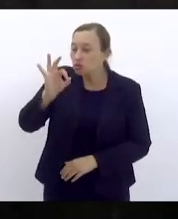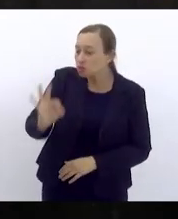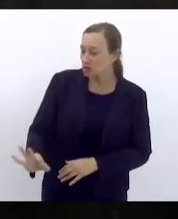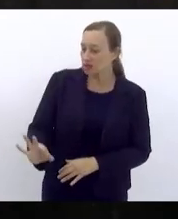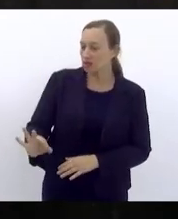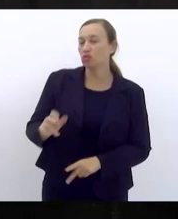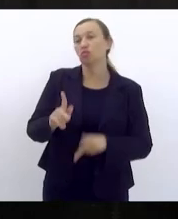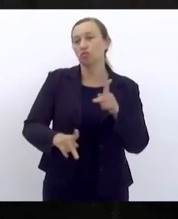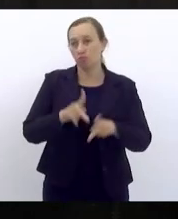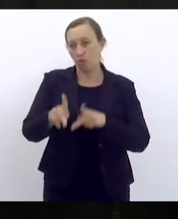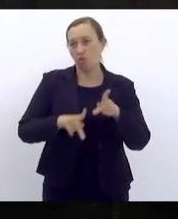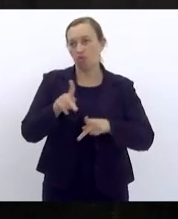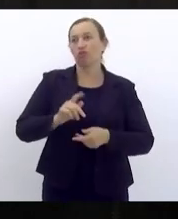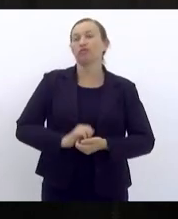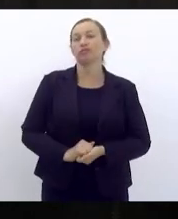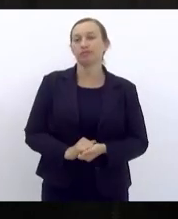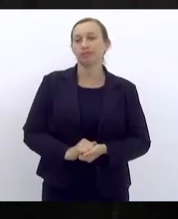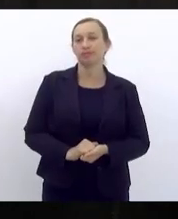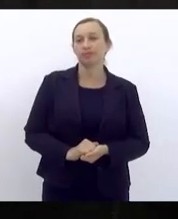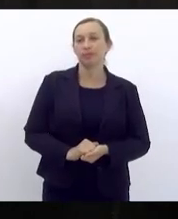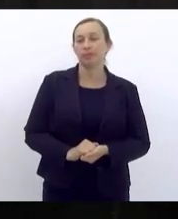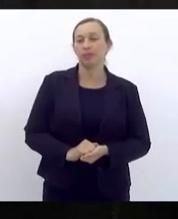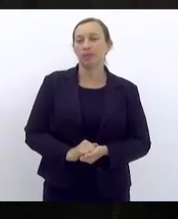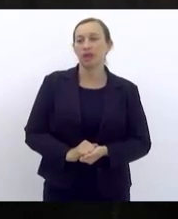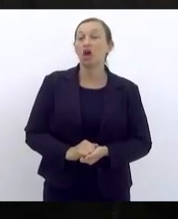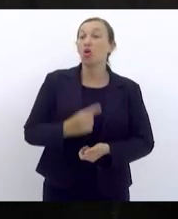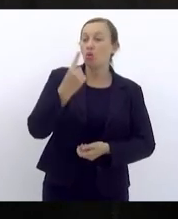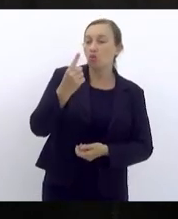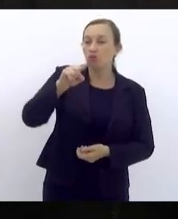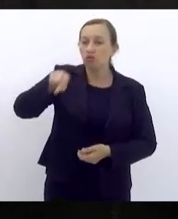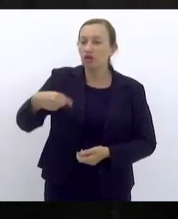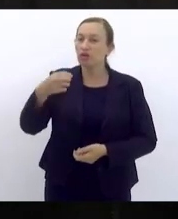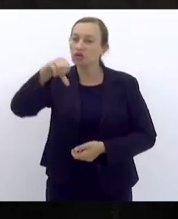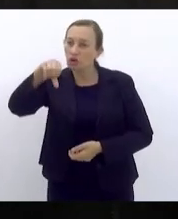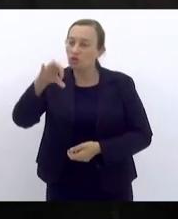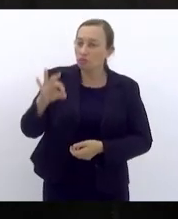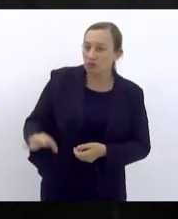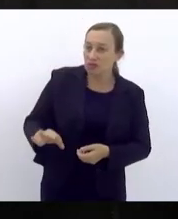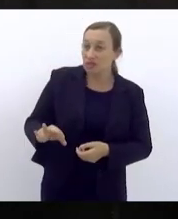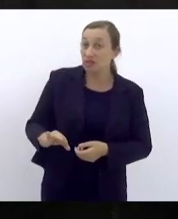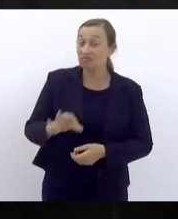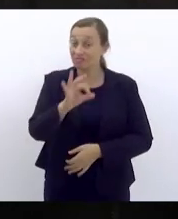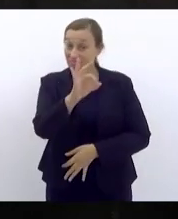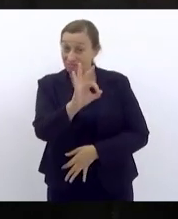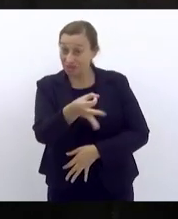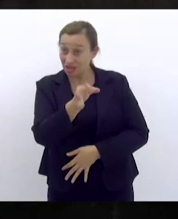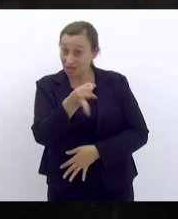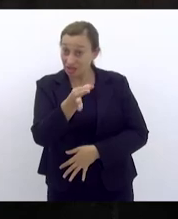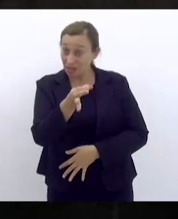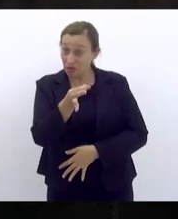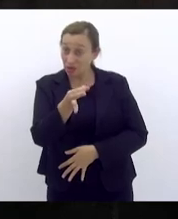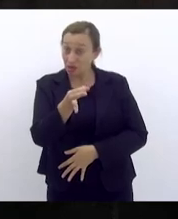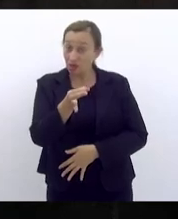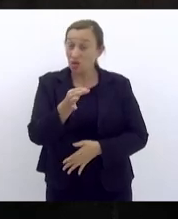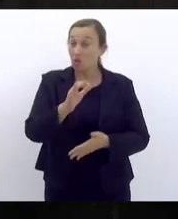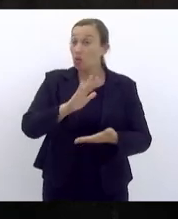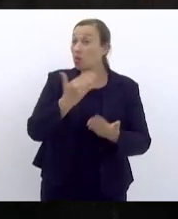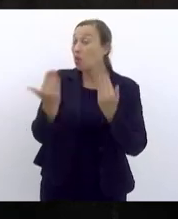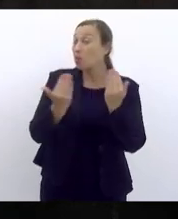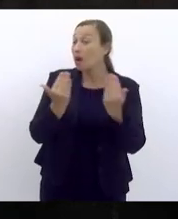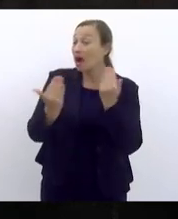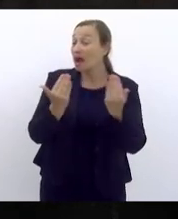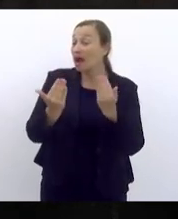população 1,9% mais exatamente o que equivale a